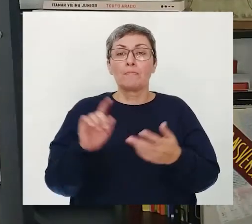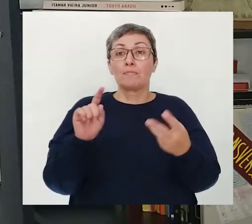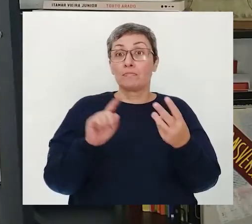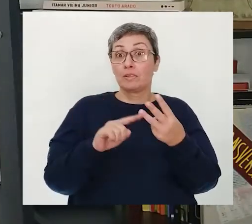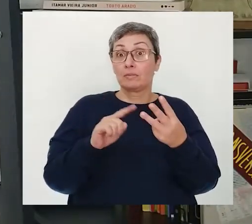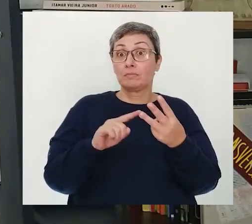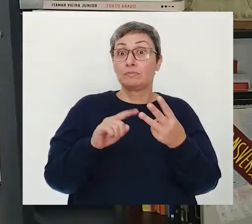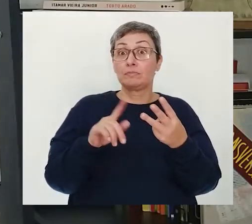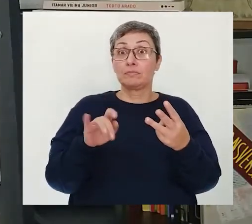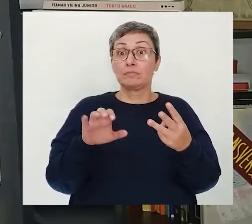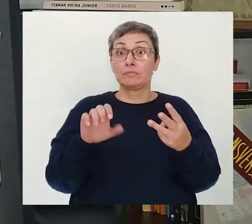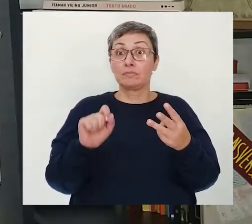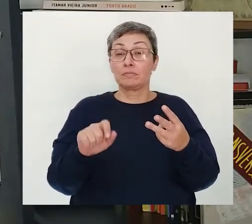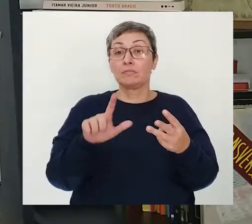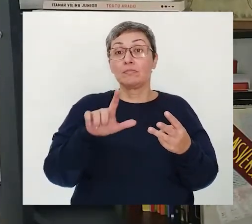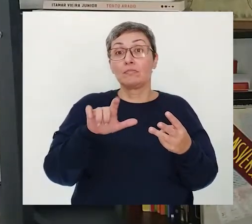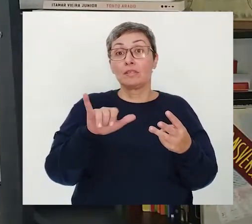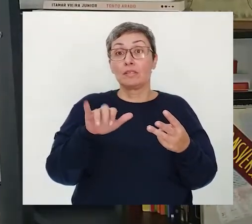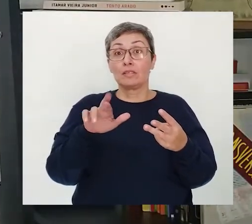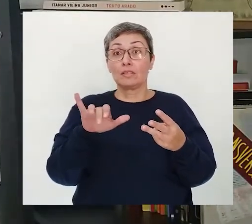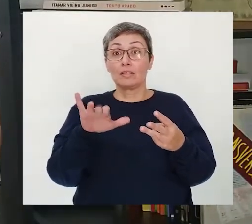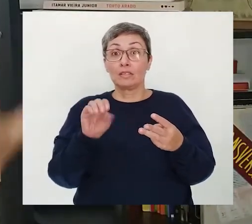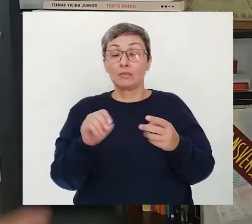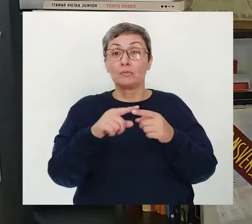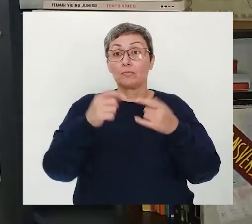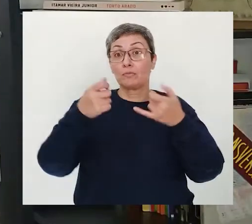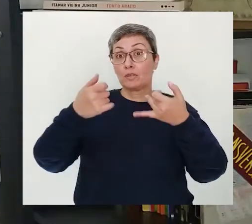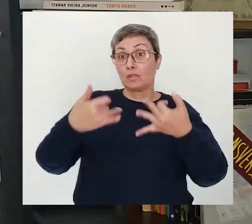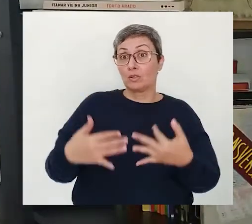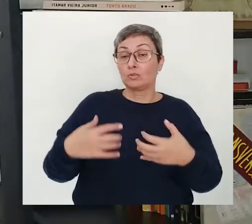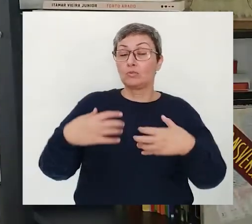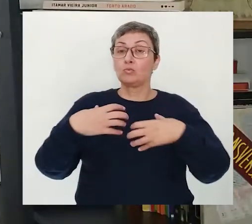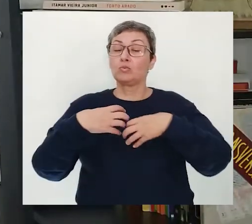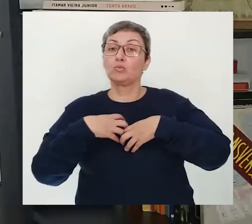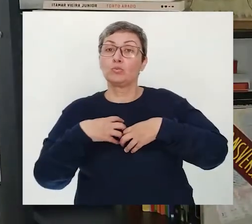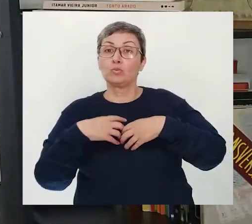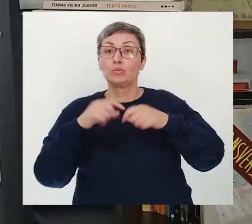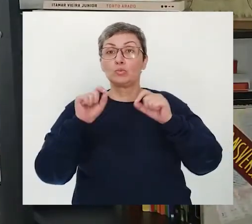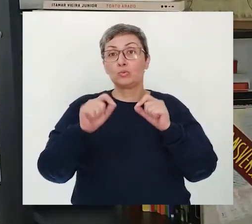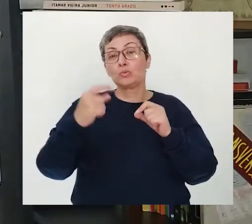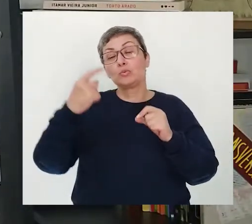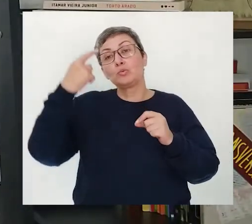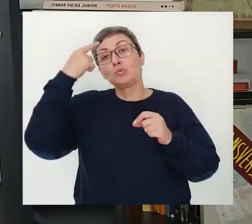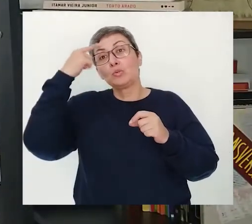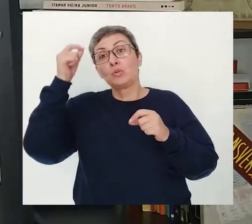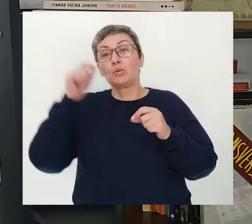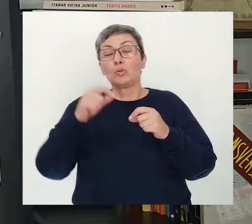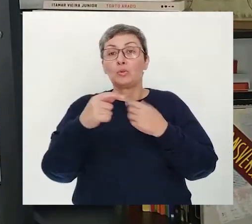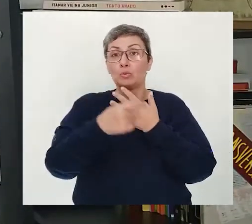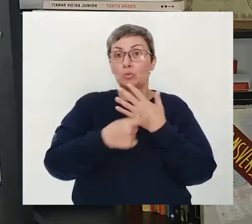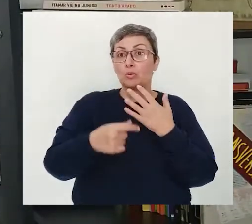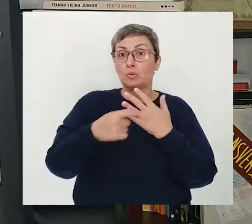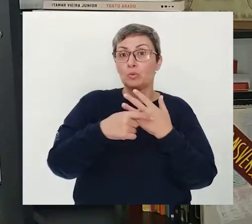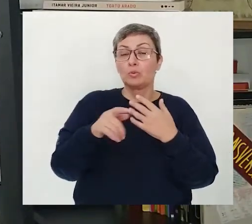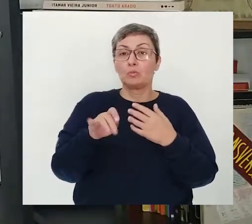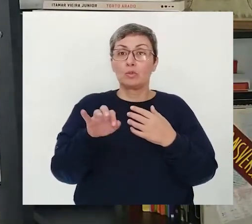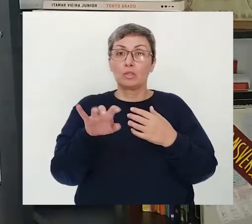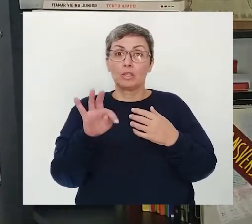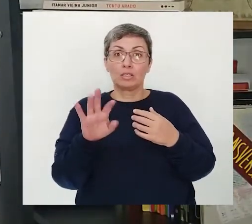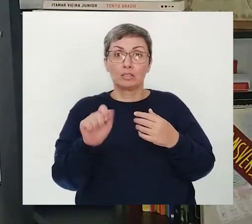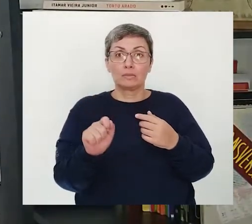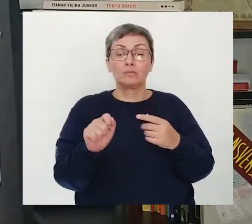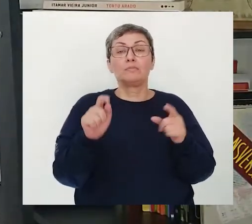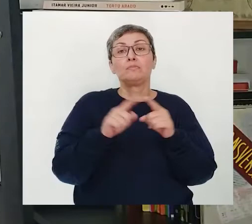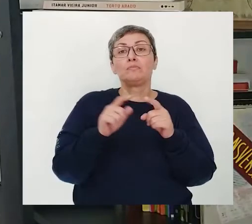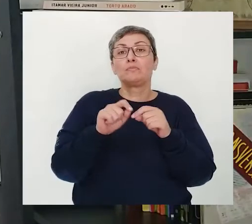E a gente tem os poemas líricos Que descrevem sentimentos E pensamentos do poeta Como é o caso